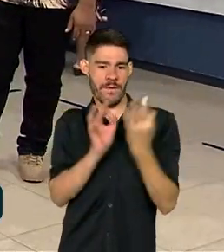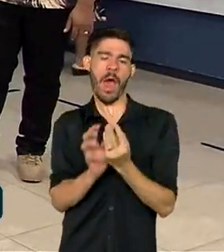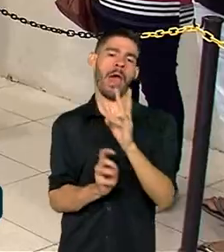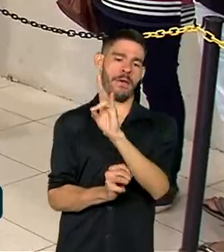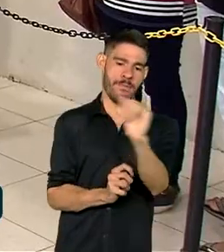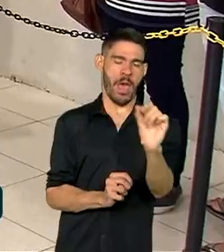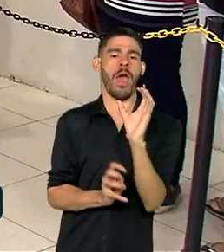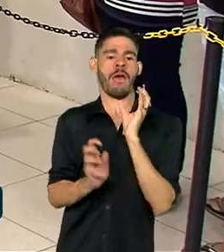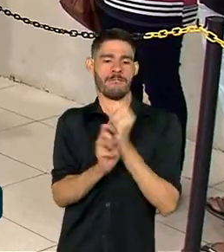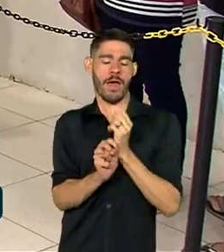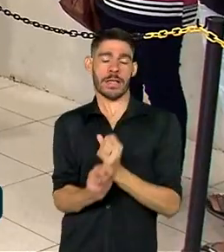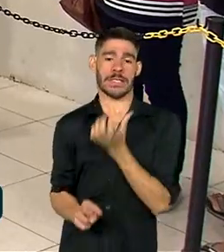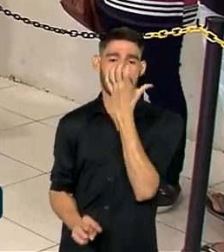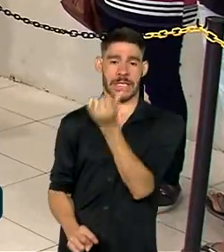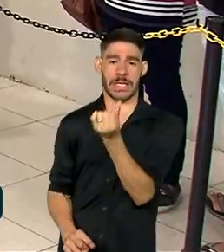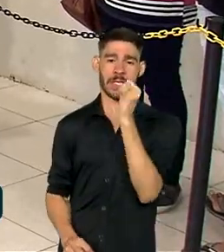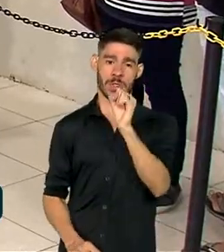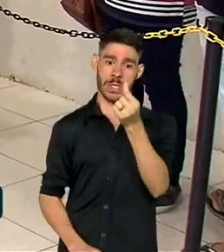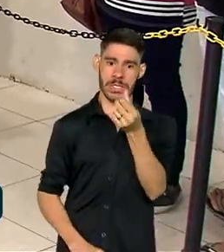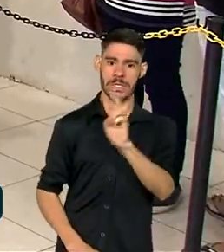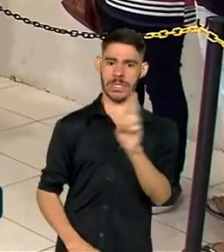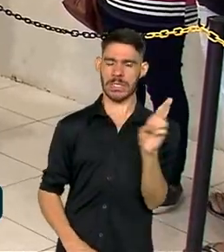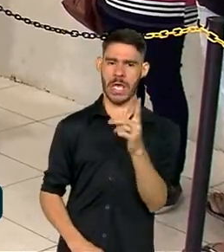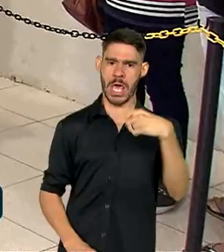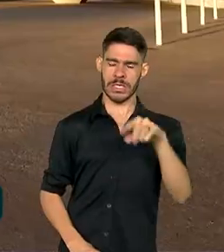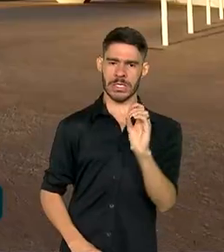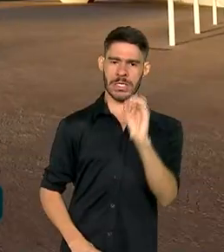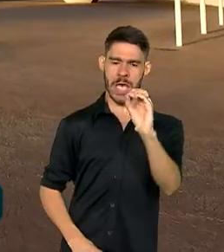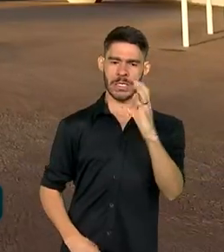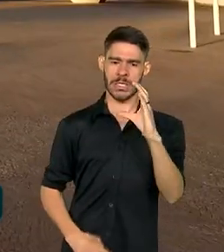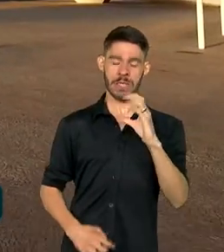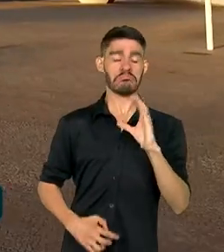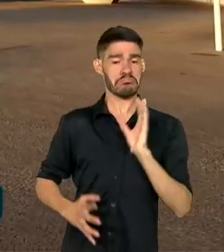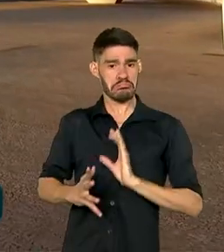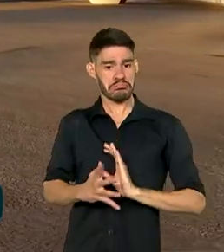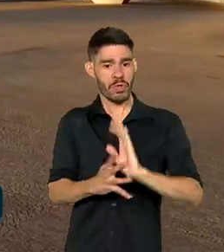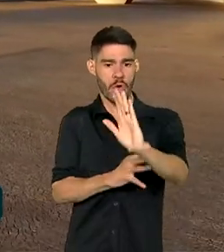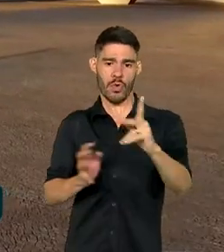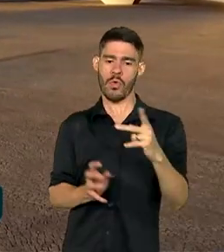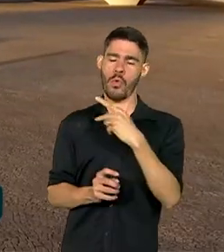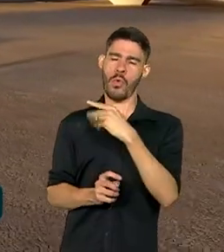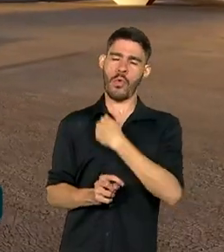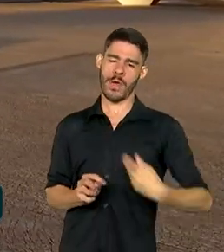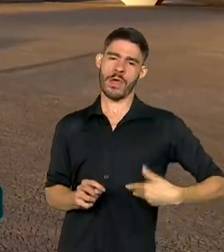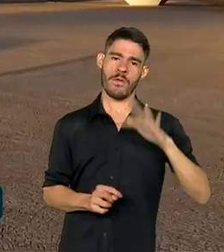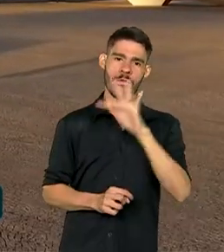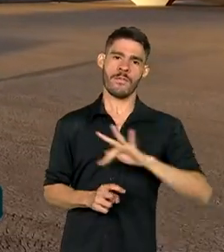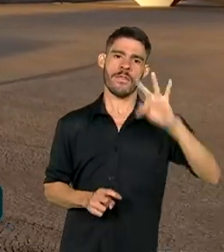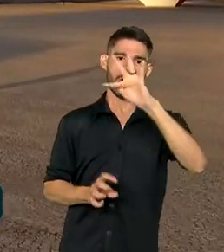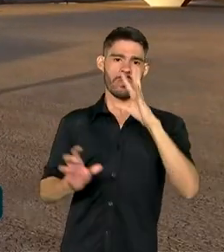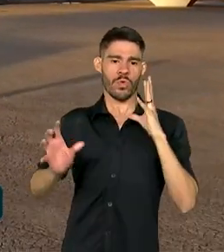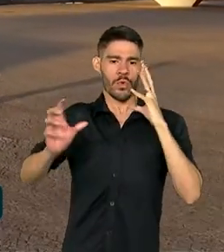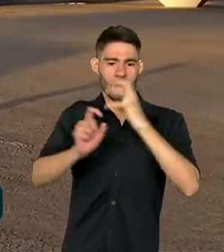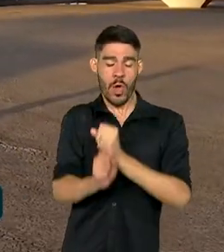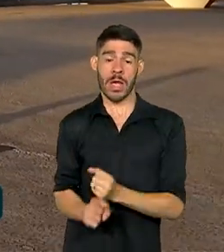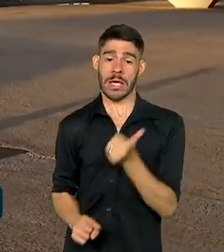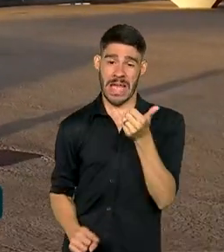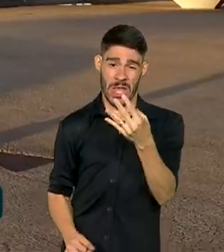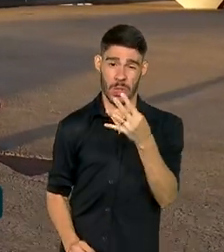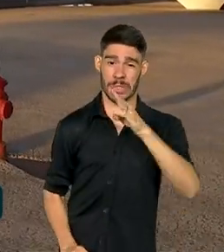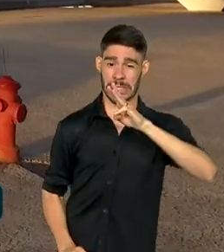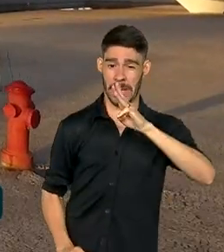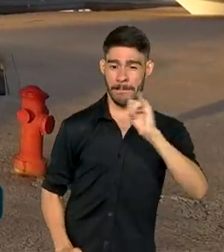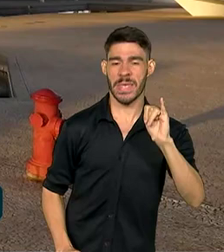valor de 686 reais e 10 centavos. O investimento do governo federal será de 14 bilhões